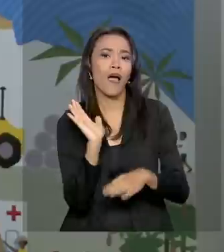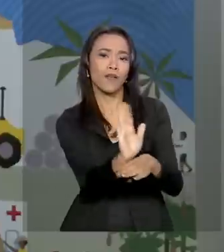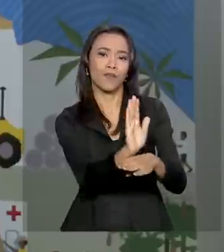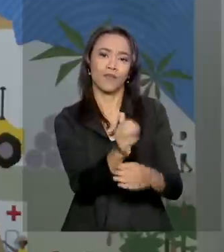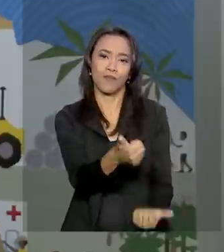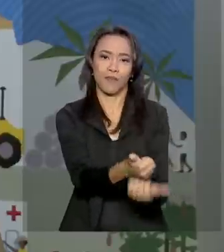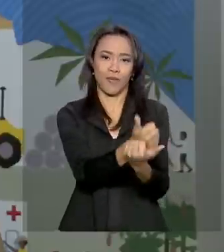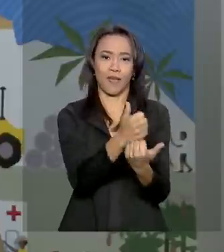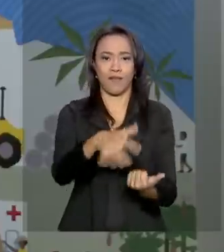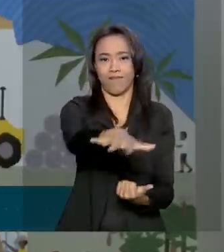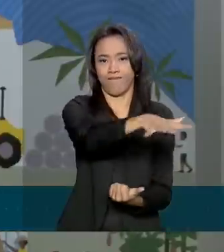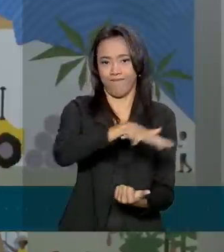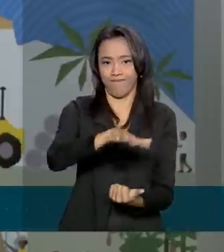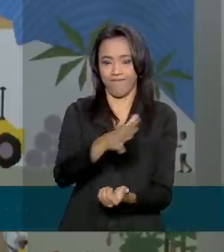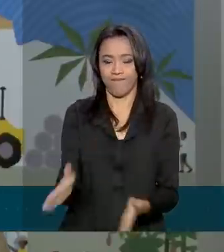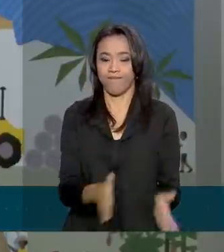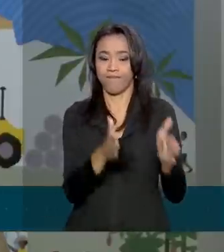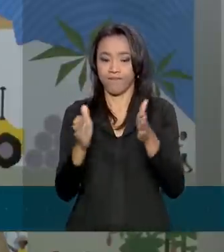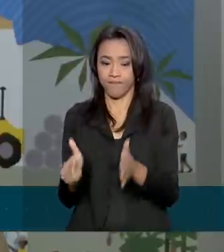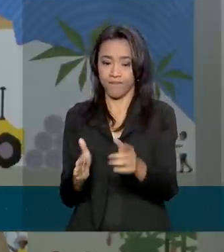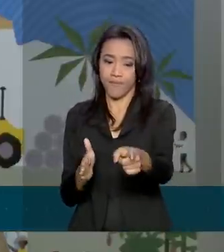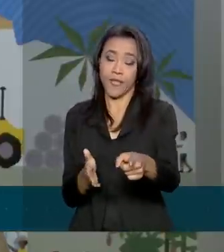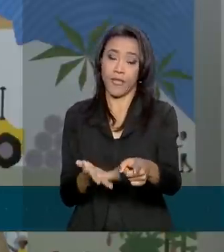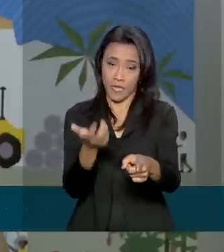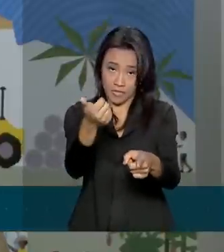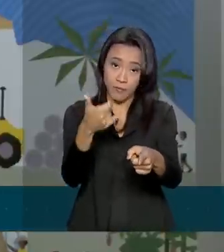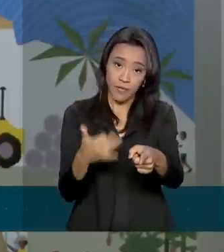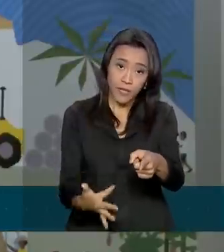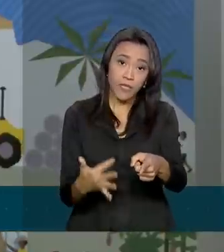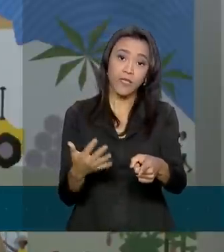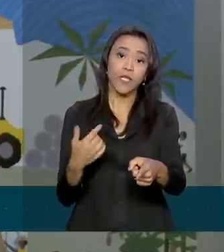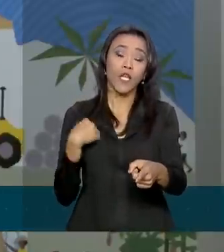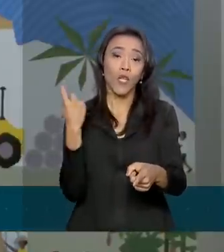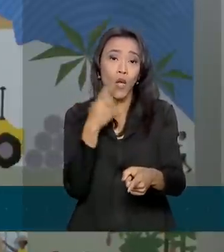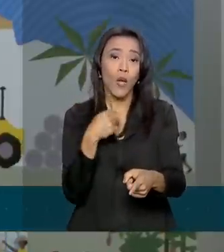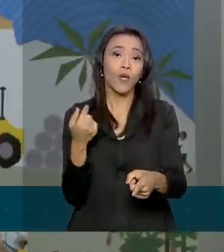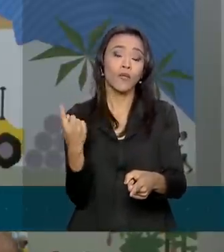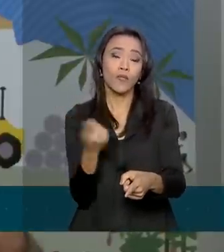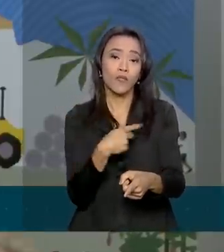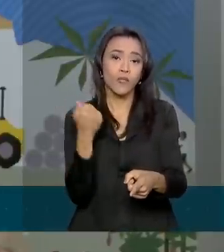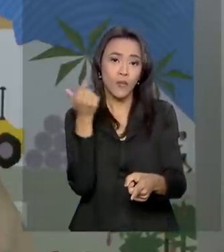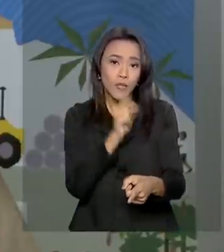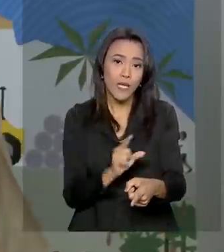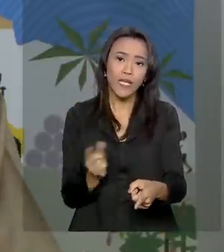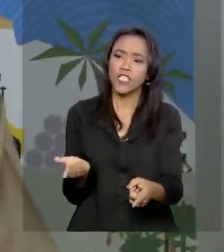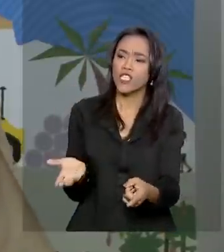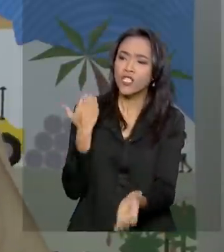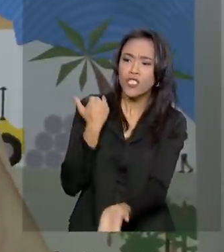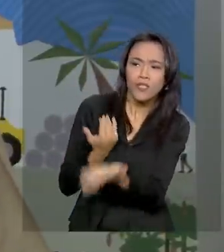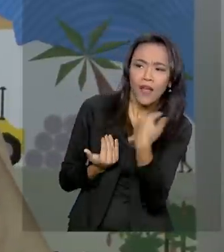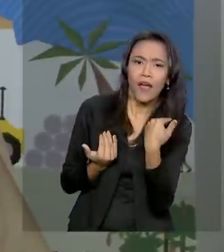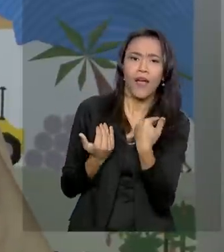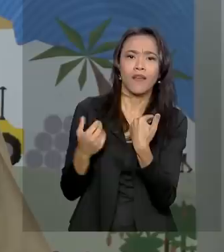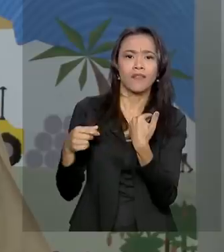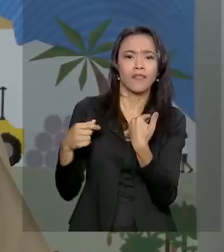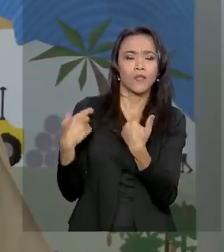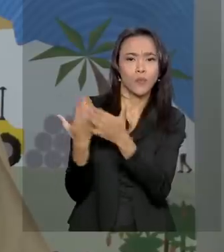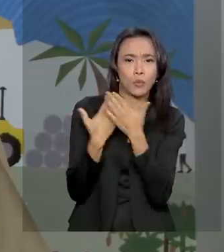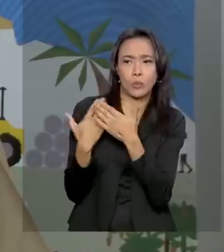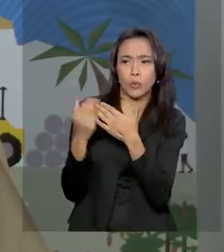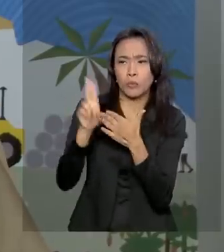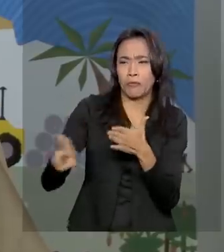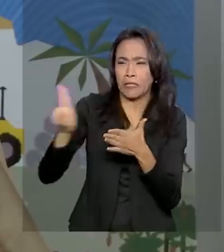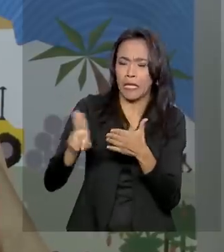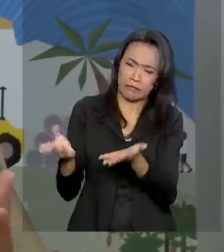A gente consegue retirar os estudantes dos muros das universidades